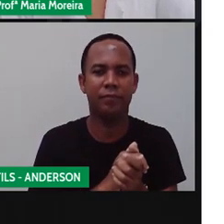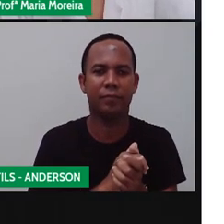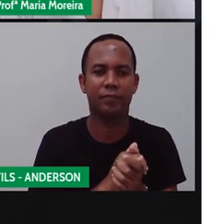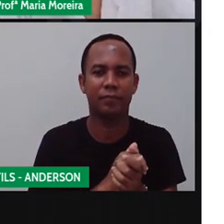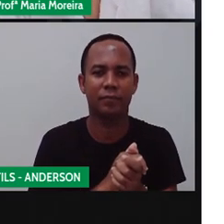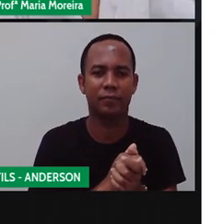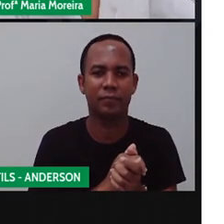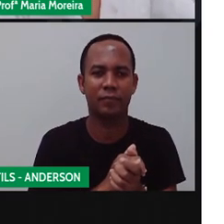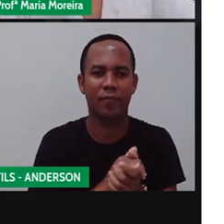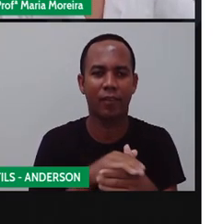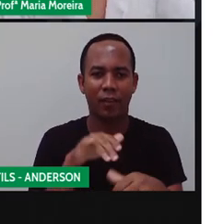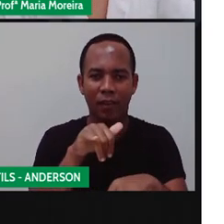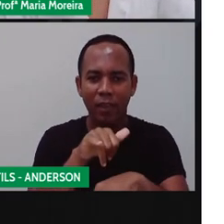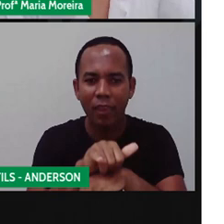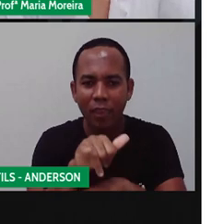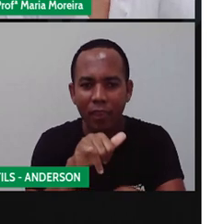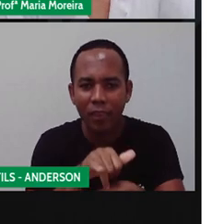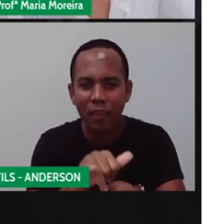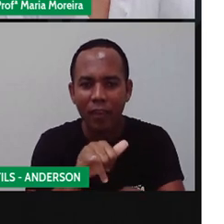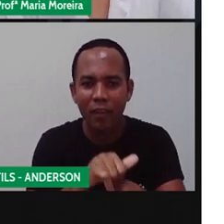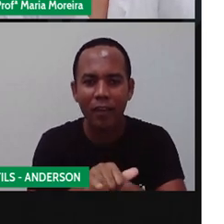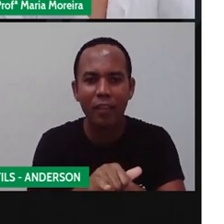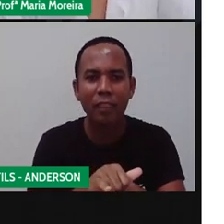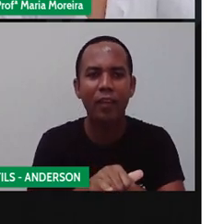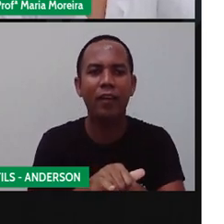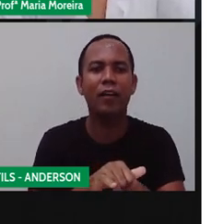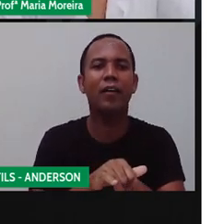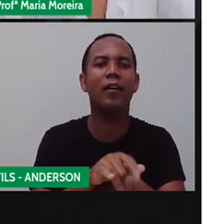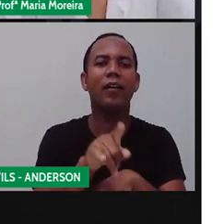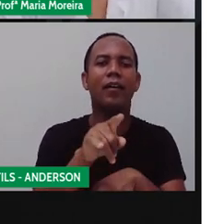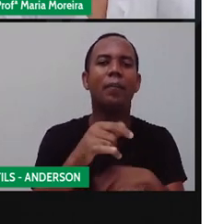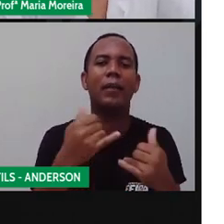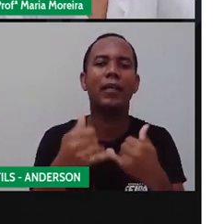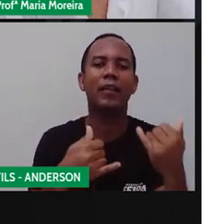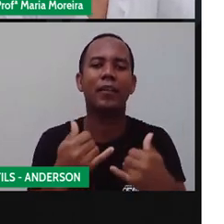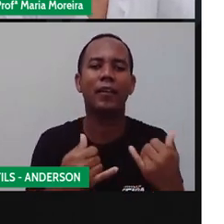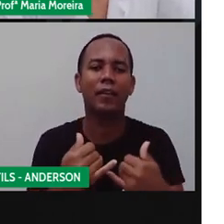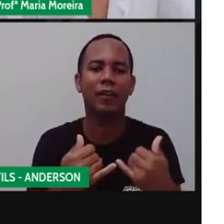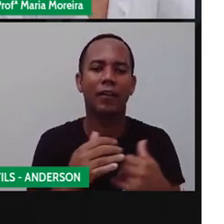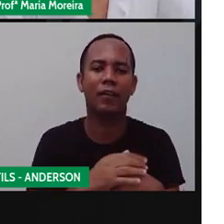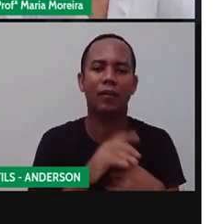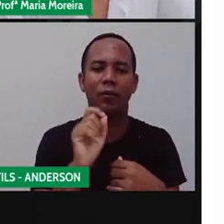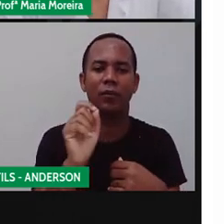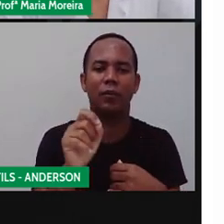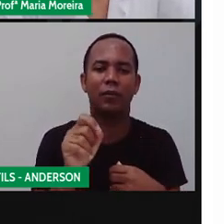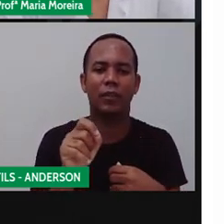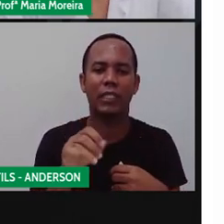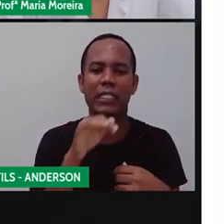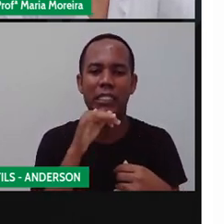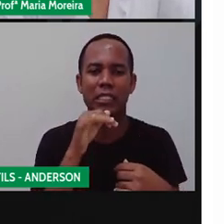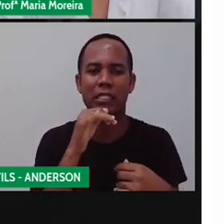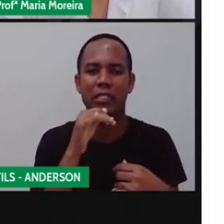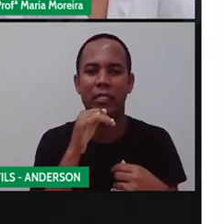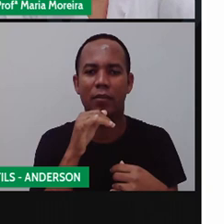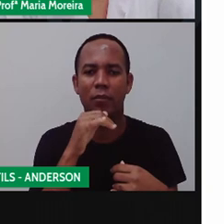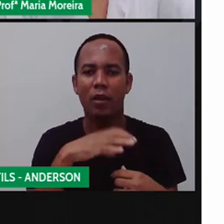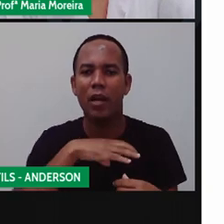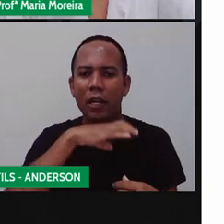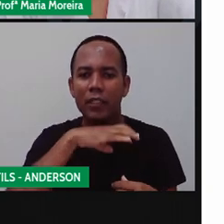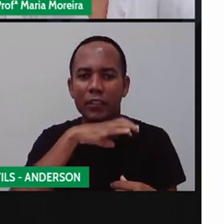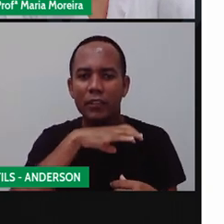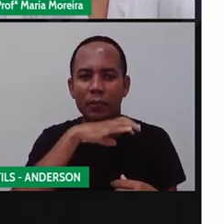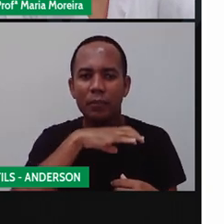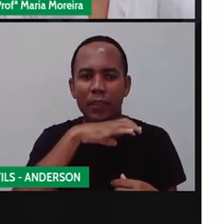Bom, em Gana, né, um outro país, é comum as crianças brincarem de imitar hienas, o que é